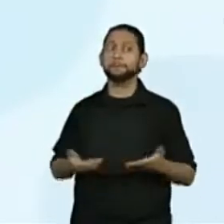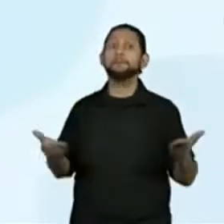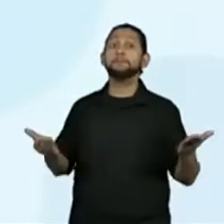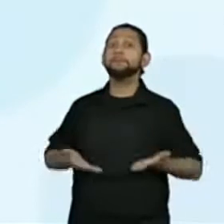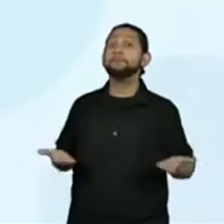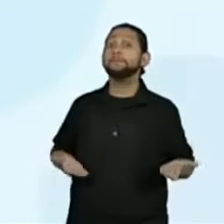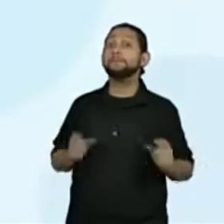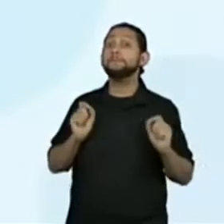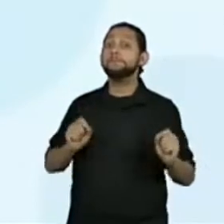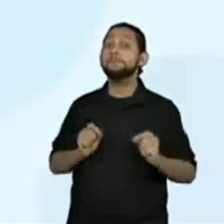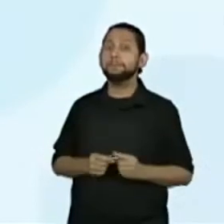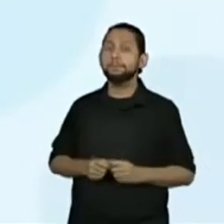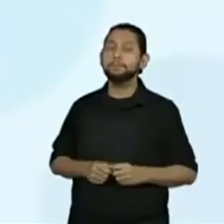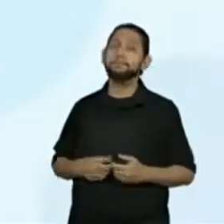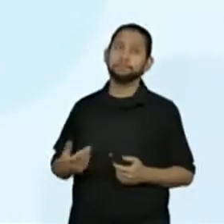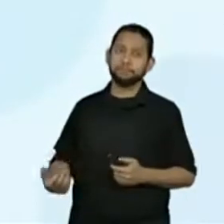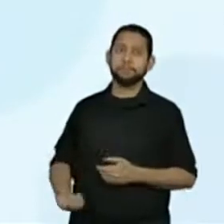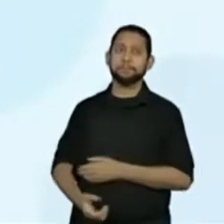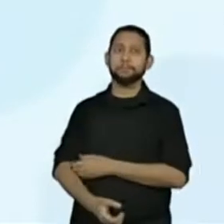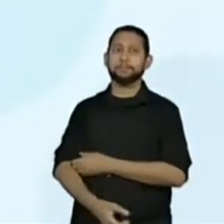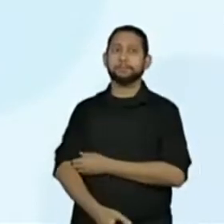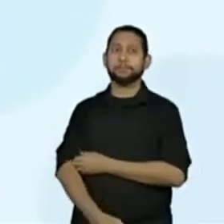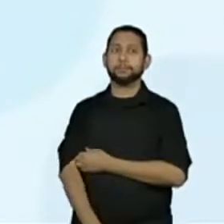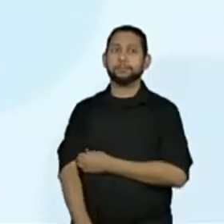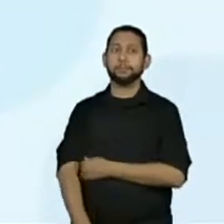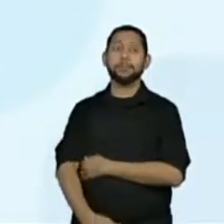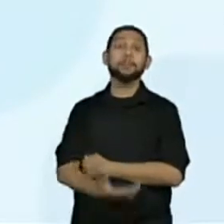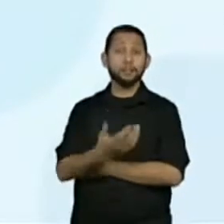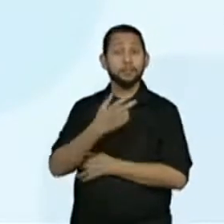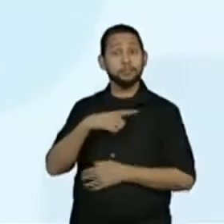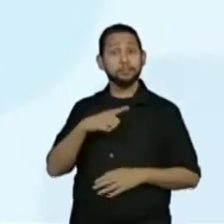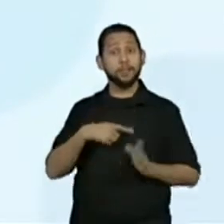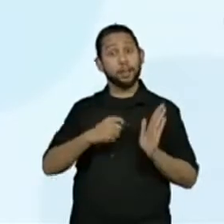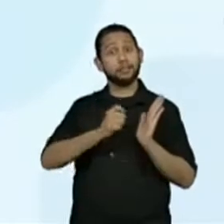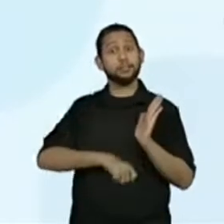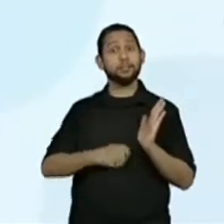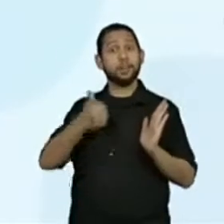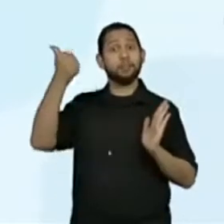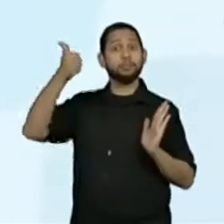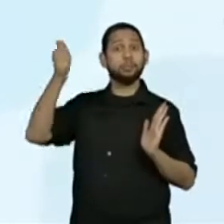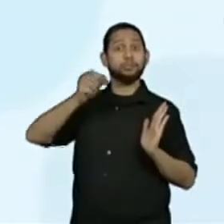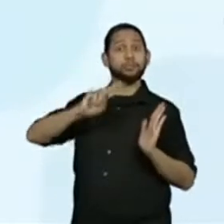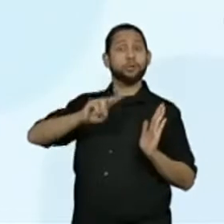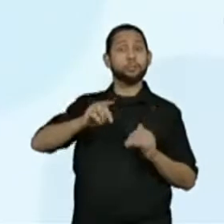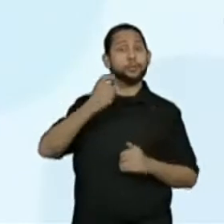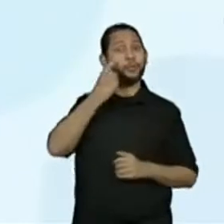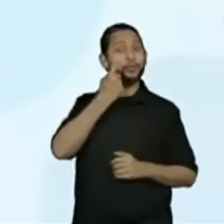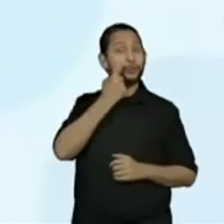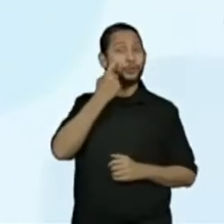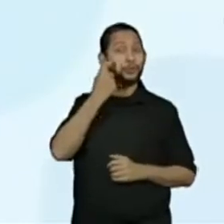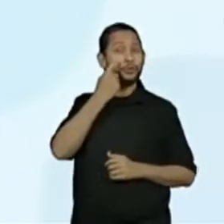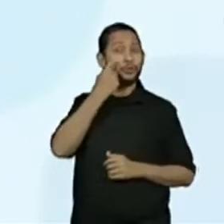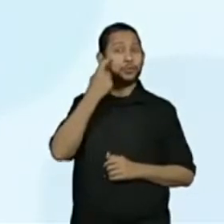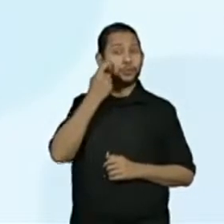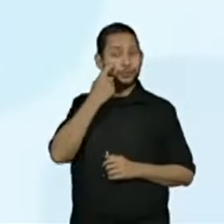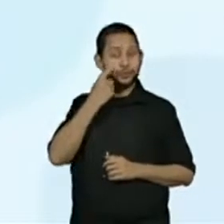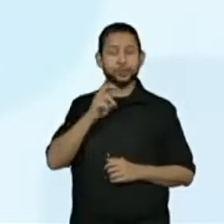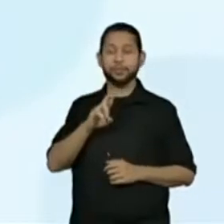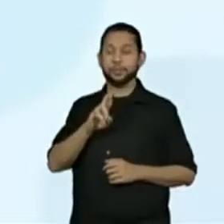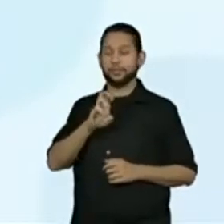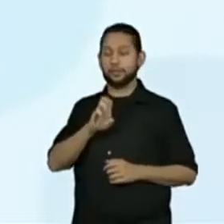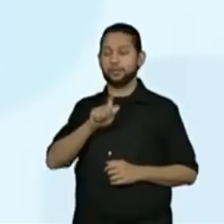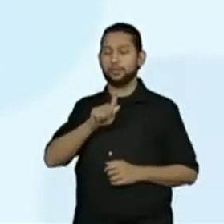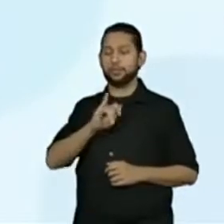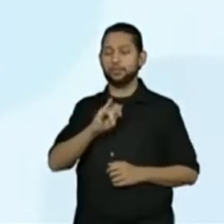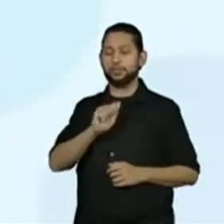Agora, acho que nós finalizamos. O pessoal falando da assinatura. Está assinado Regianinha. E assinatura... Problemas na